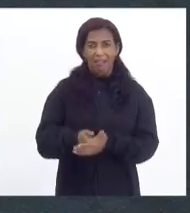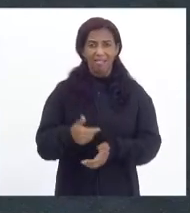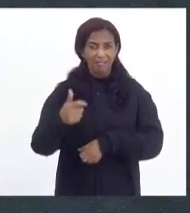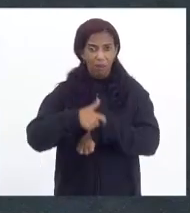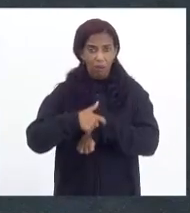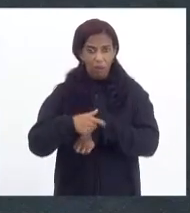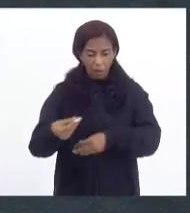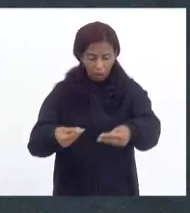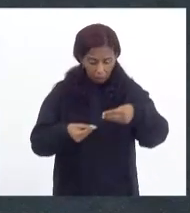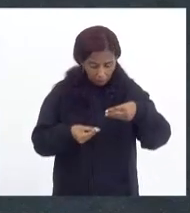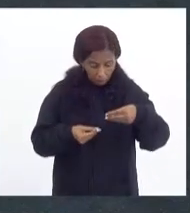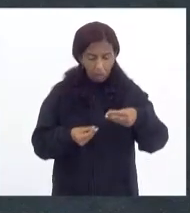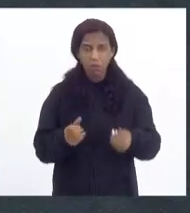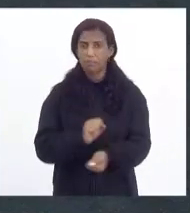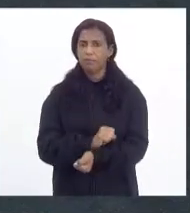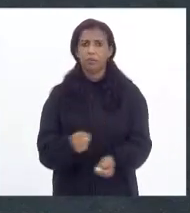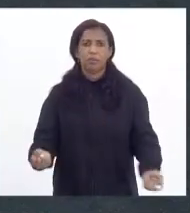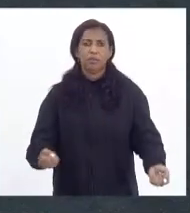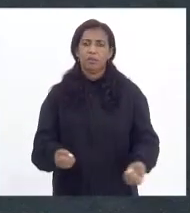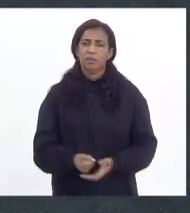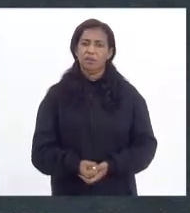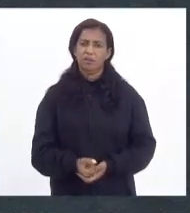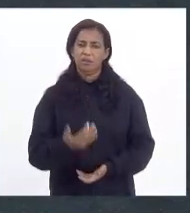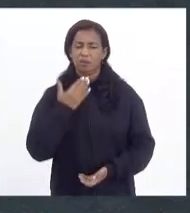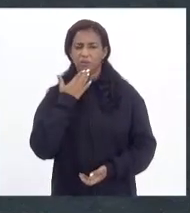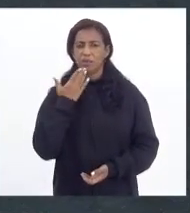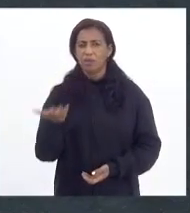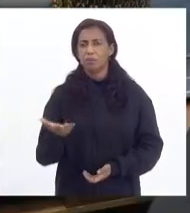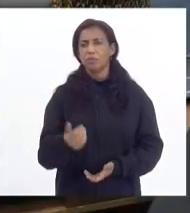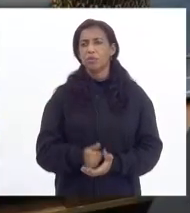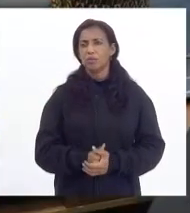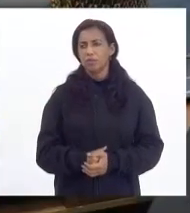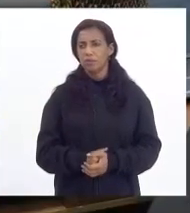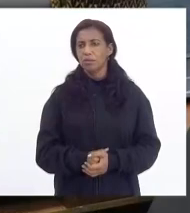aqui, é impossível. Estou fazendo um apelo, só isso.